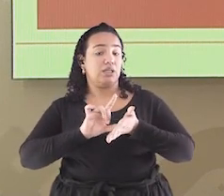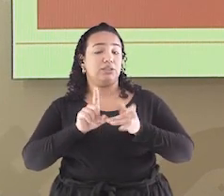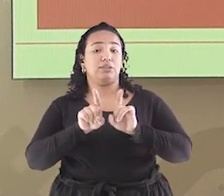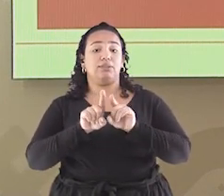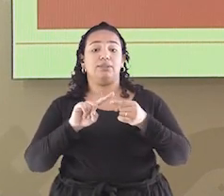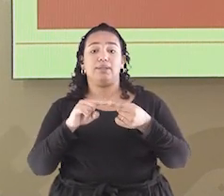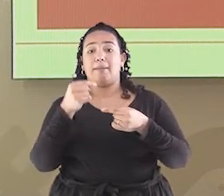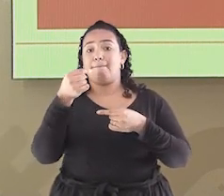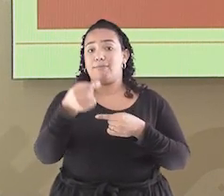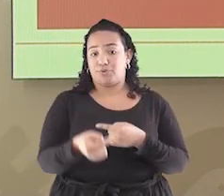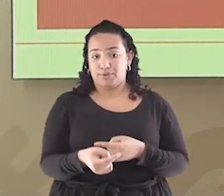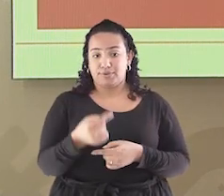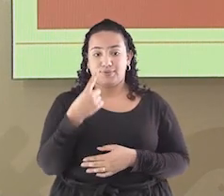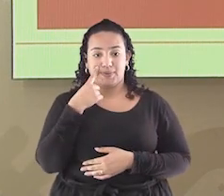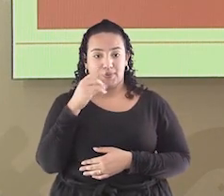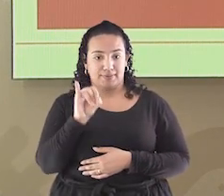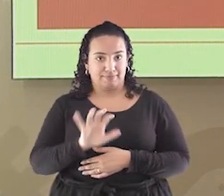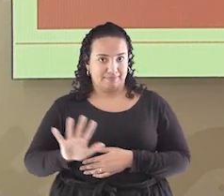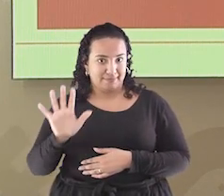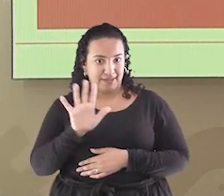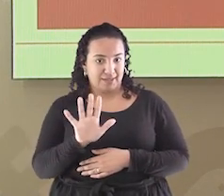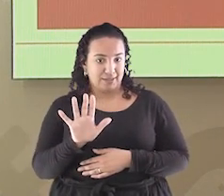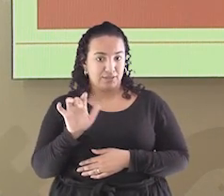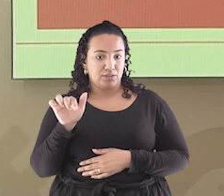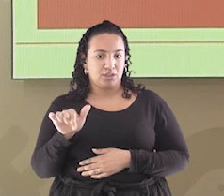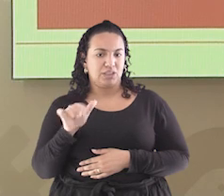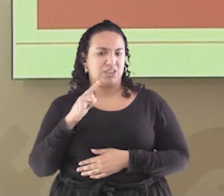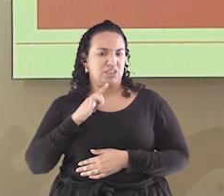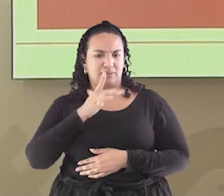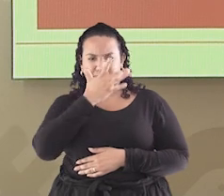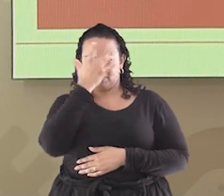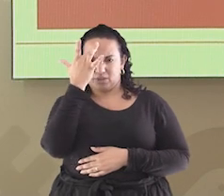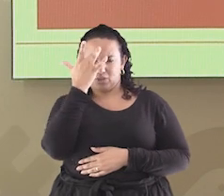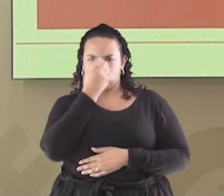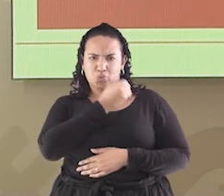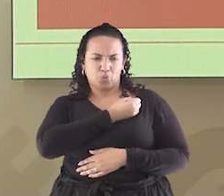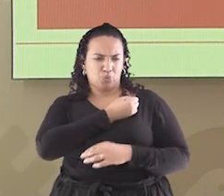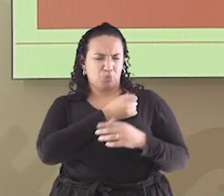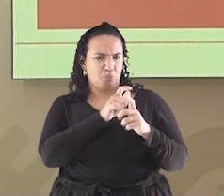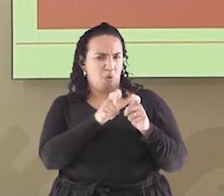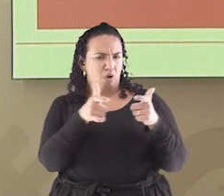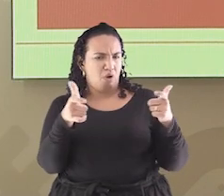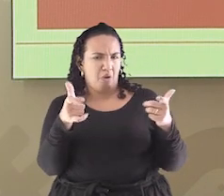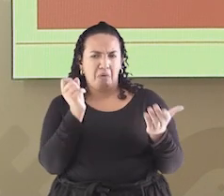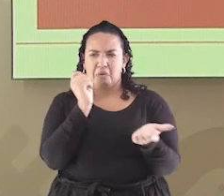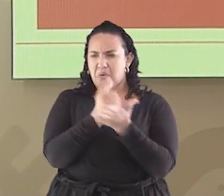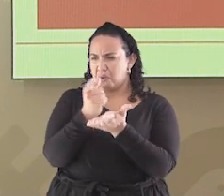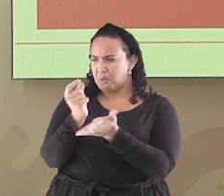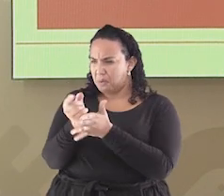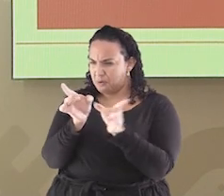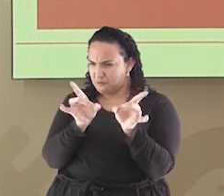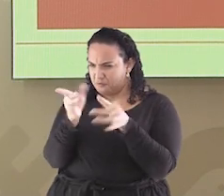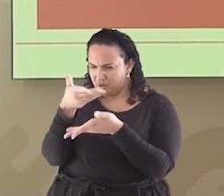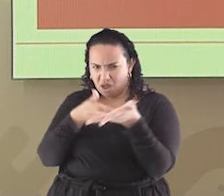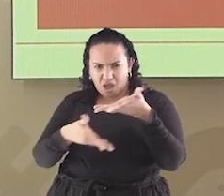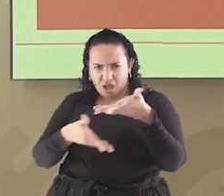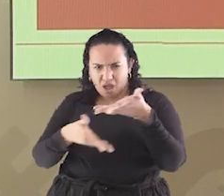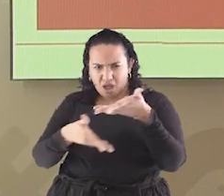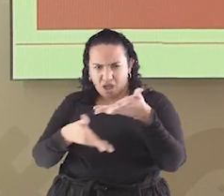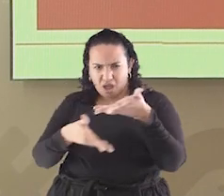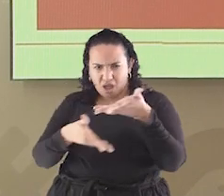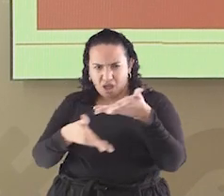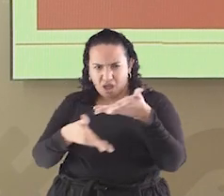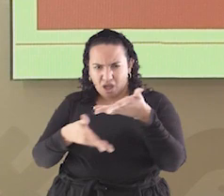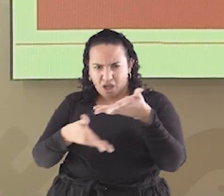depois. Então, aqui a gente pode ver um grande número de pessoas comprando, vendendo, negociando. A gente pode ver a